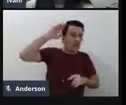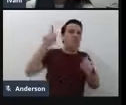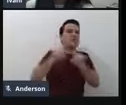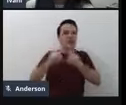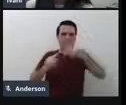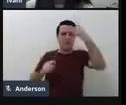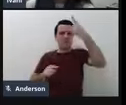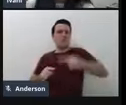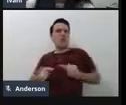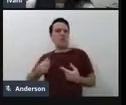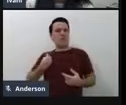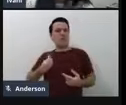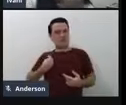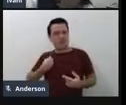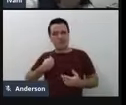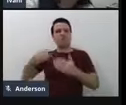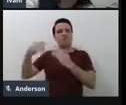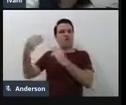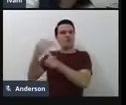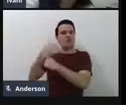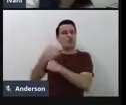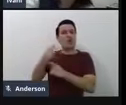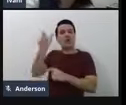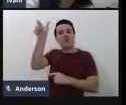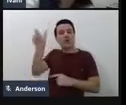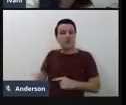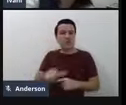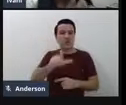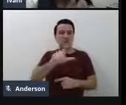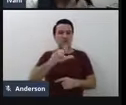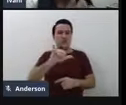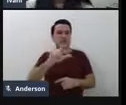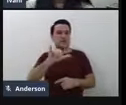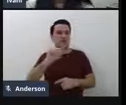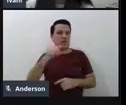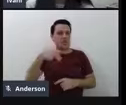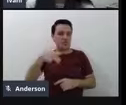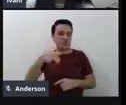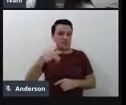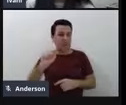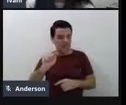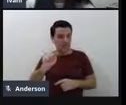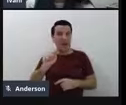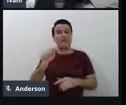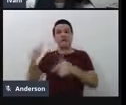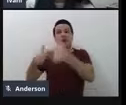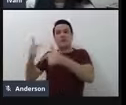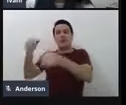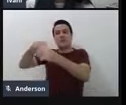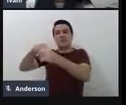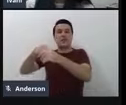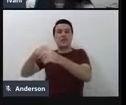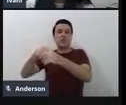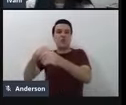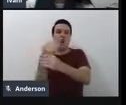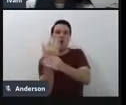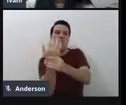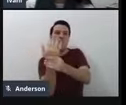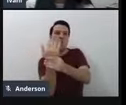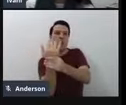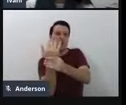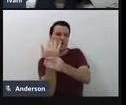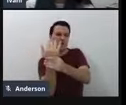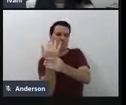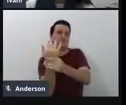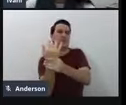mesmo, que foi a Liliana Paceirina, da URGS, que contribuiu de forma muito